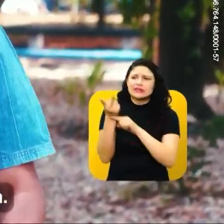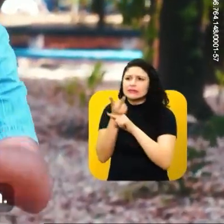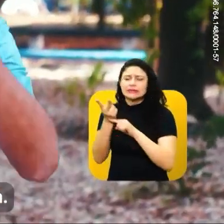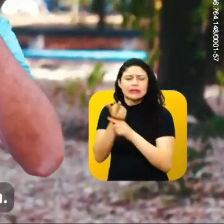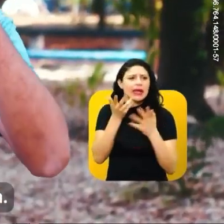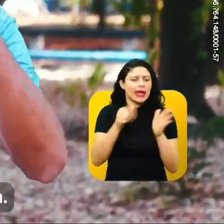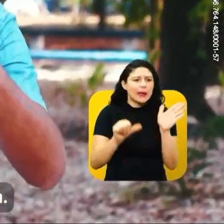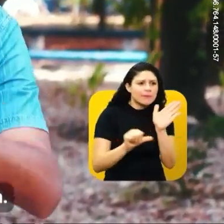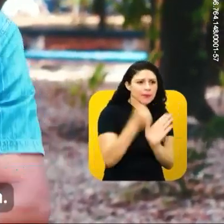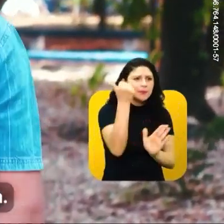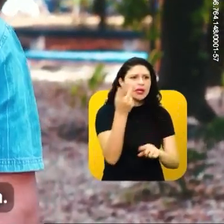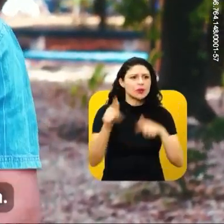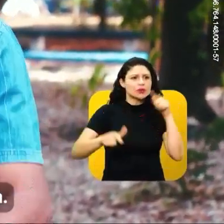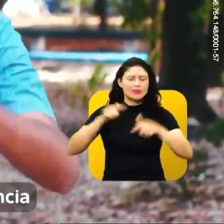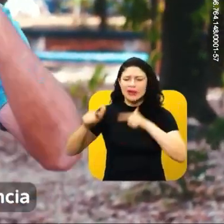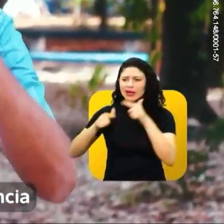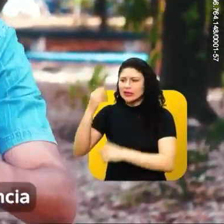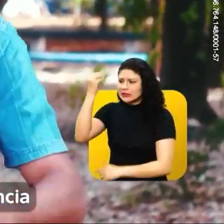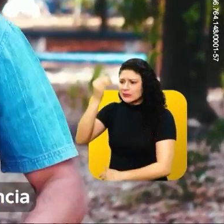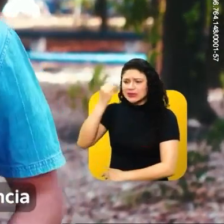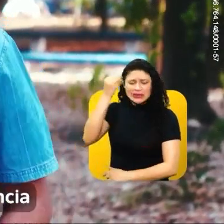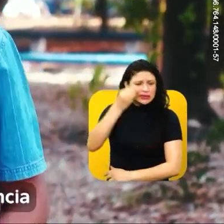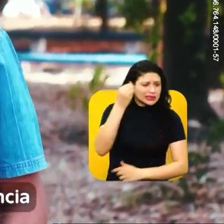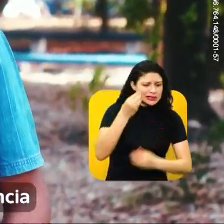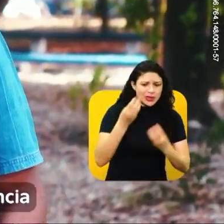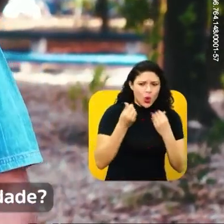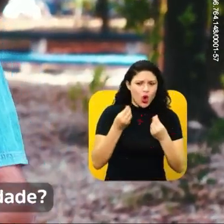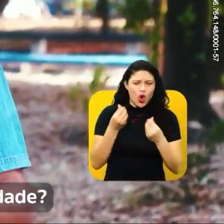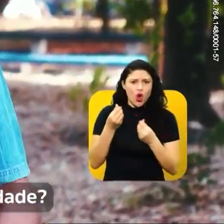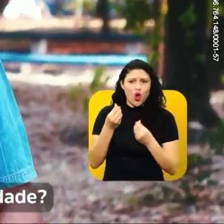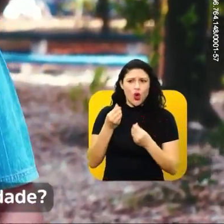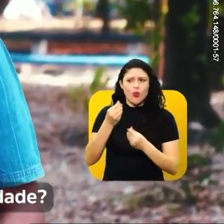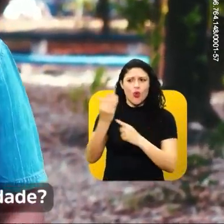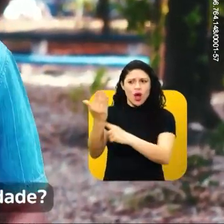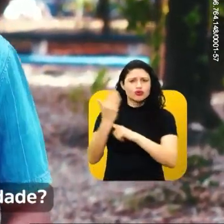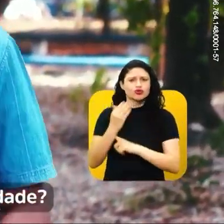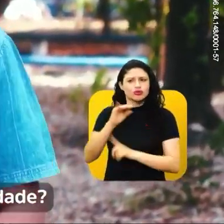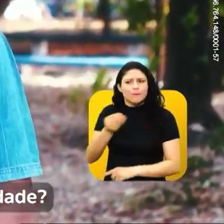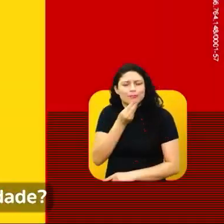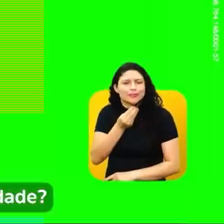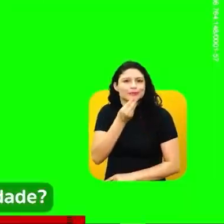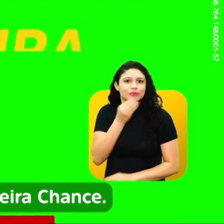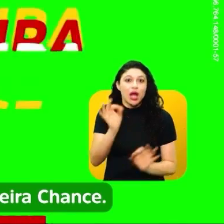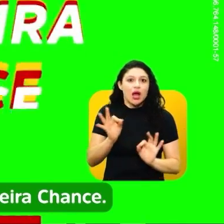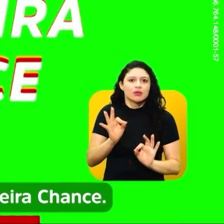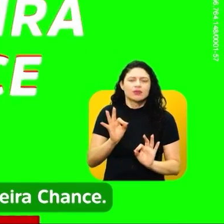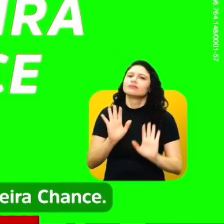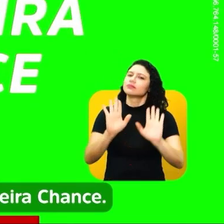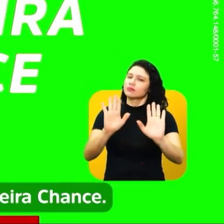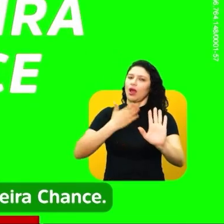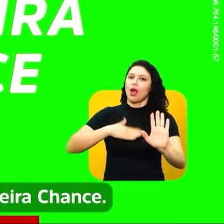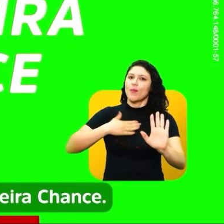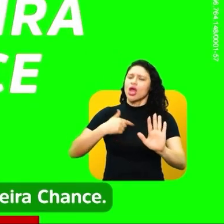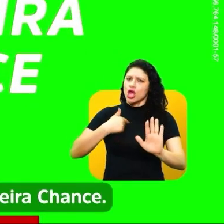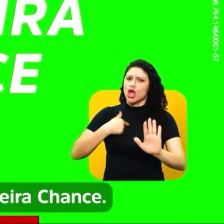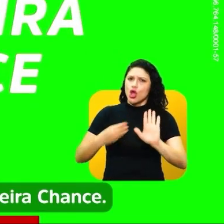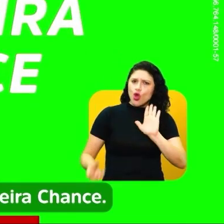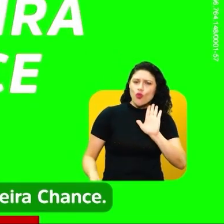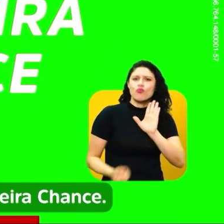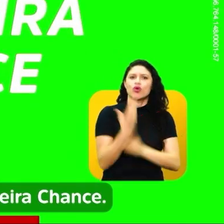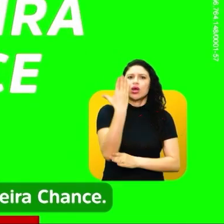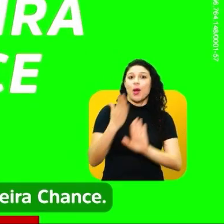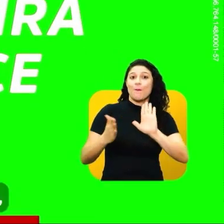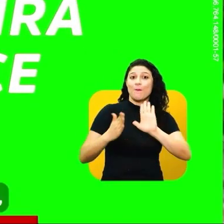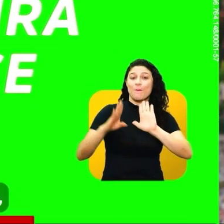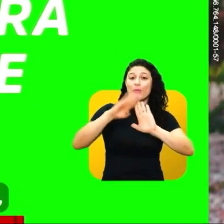emprego, te exigem a experiência. E como é que você vai ter experiência se ninguém te dá a primeira oportunidade? Como prefeito, eu vou criar o programa